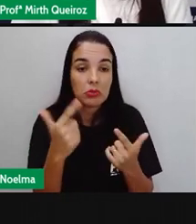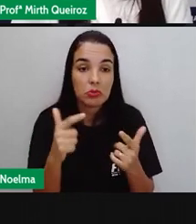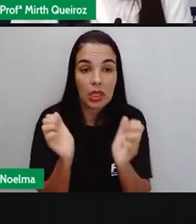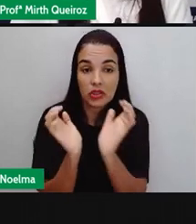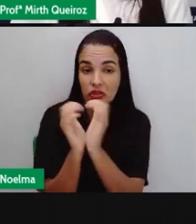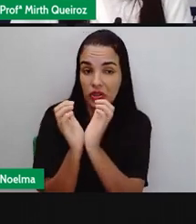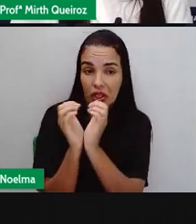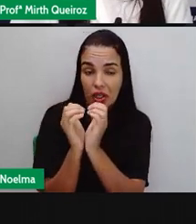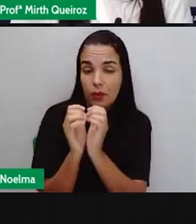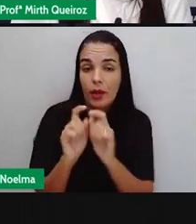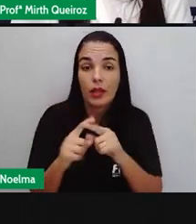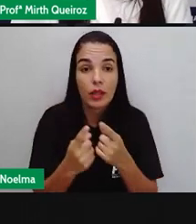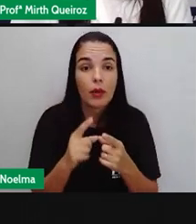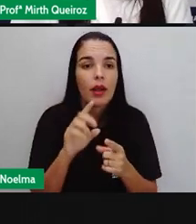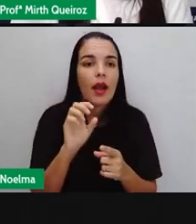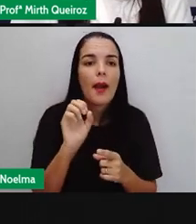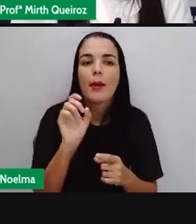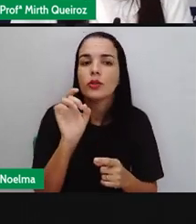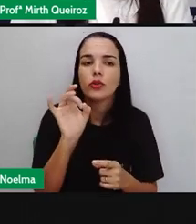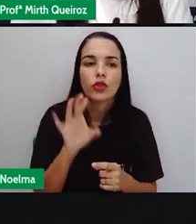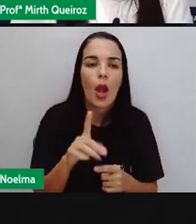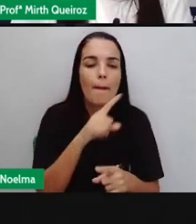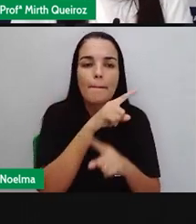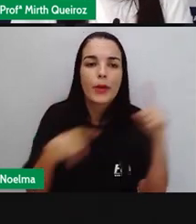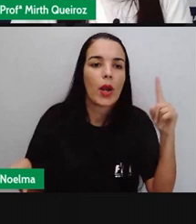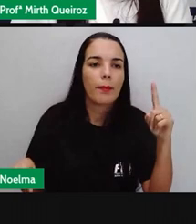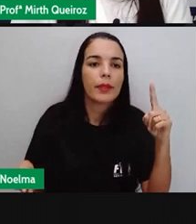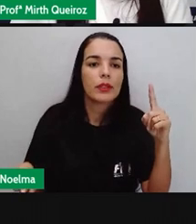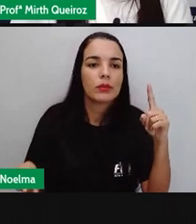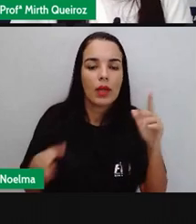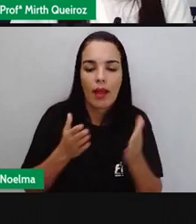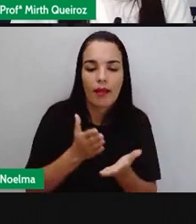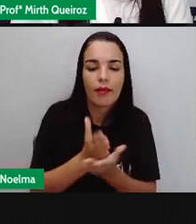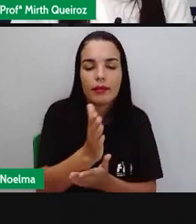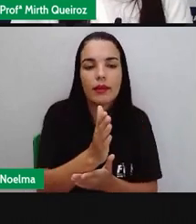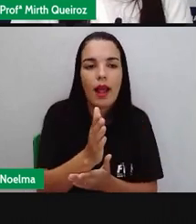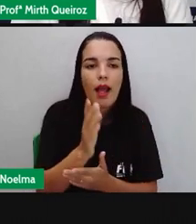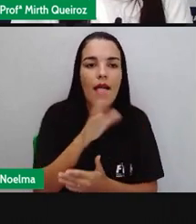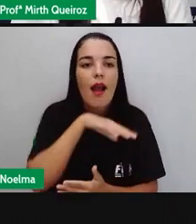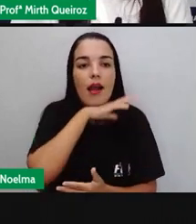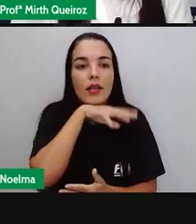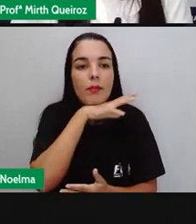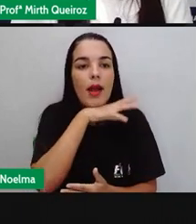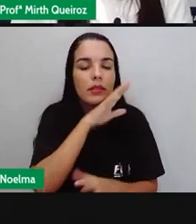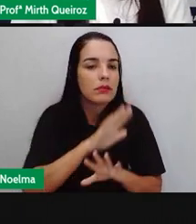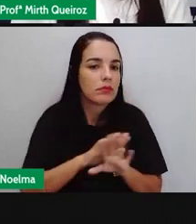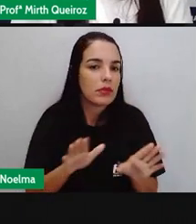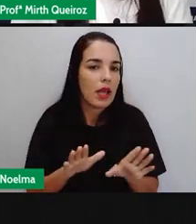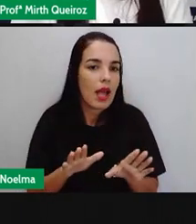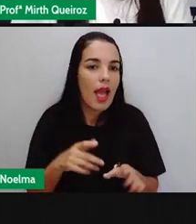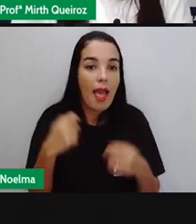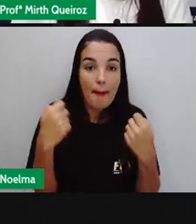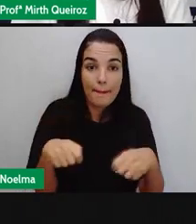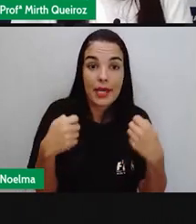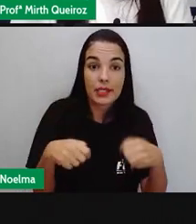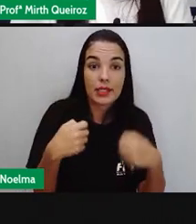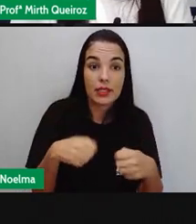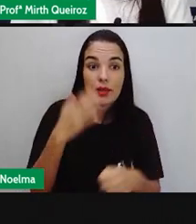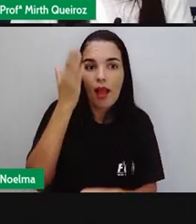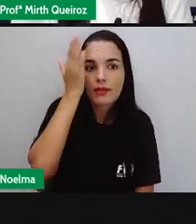gênero, né? É proibido entrada de animais. É necessário sabedoria.